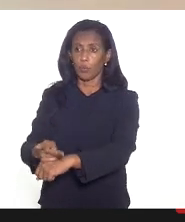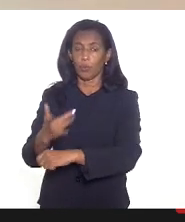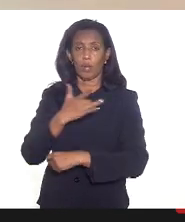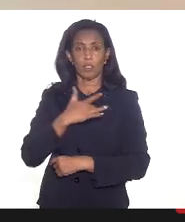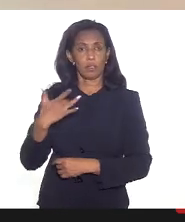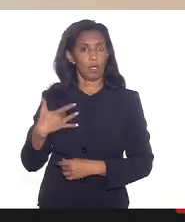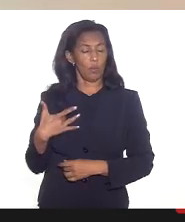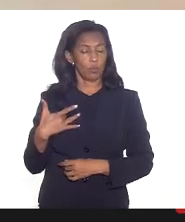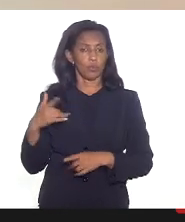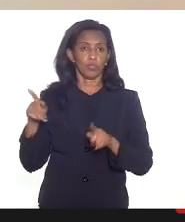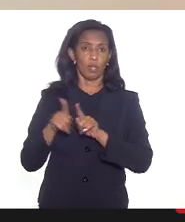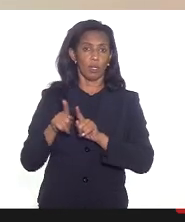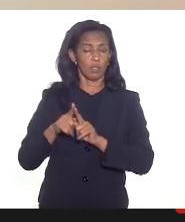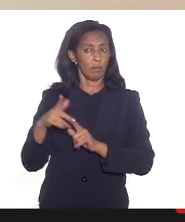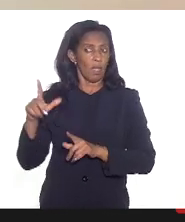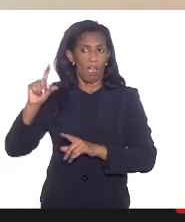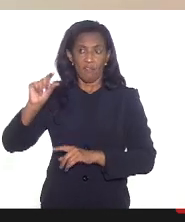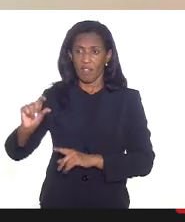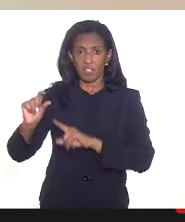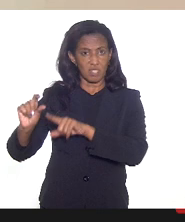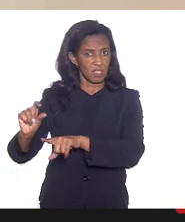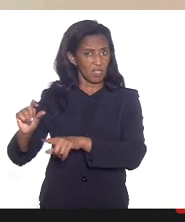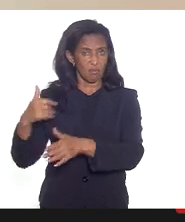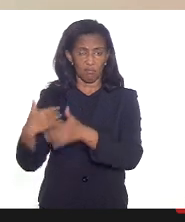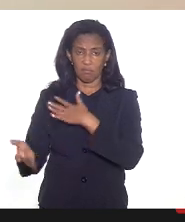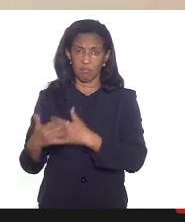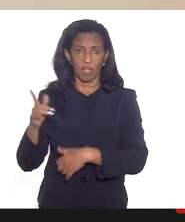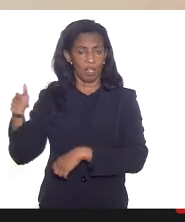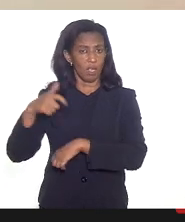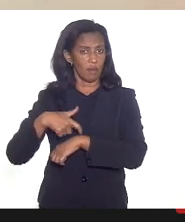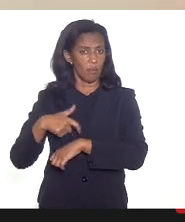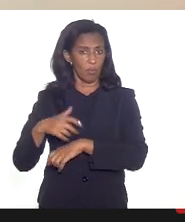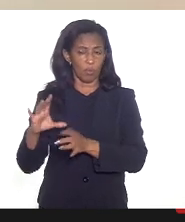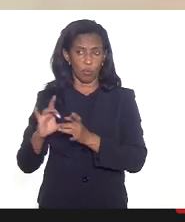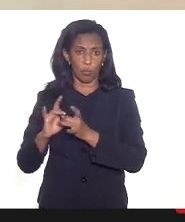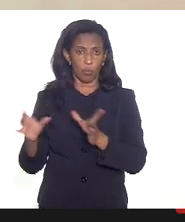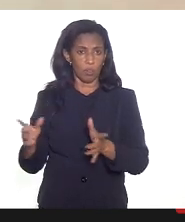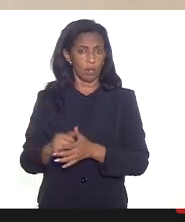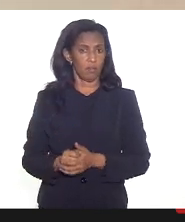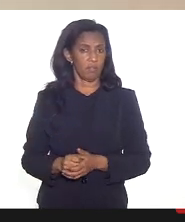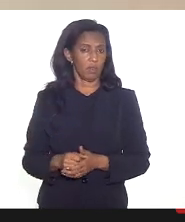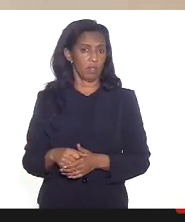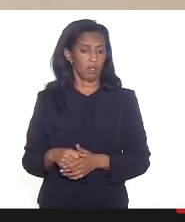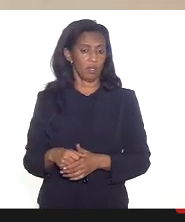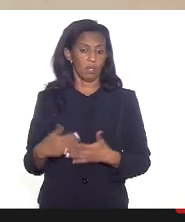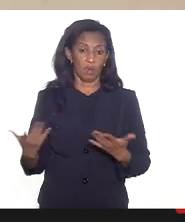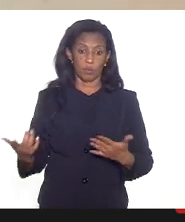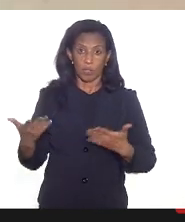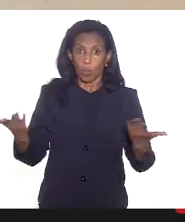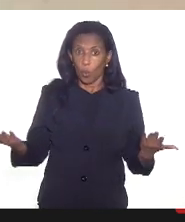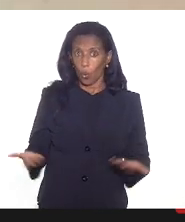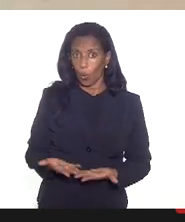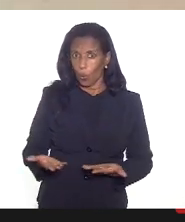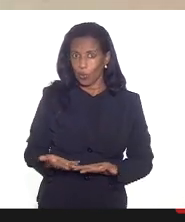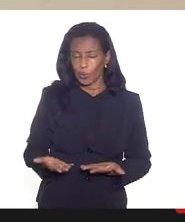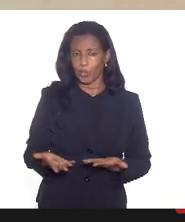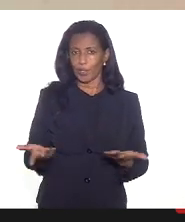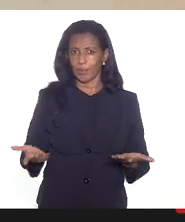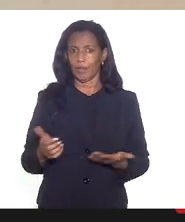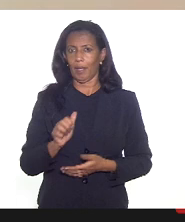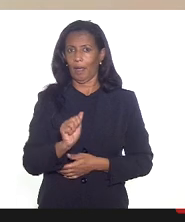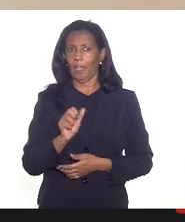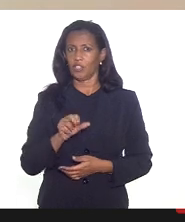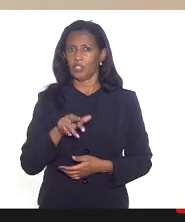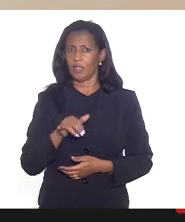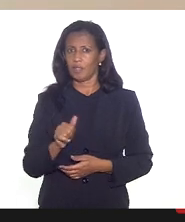saúde a vacina que estiver lá naquele momento disponível né não sendo nesse momento né ainda a AstraZeneca